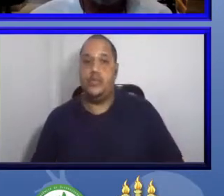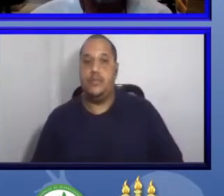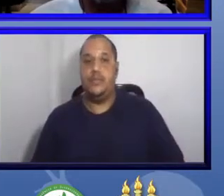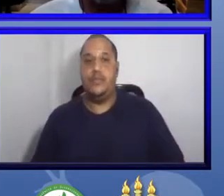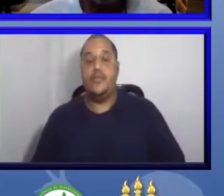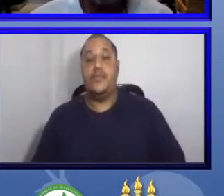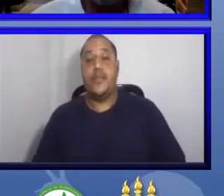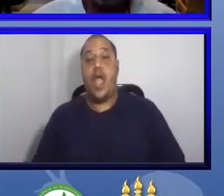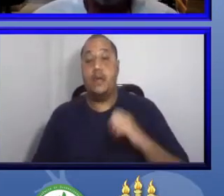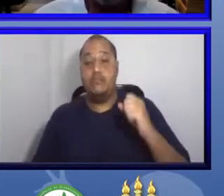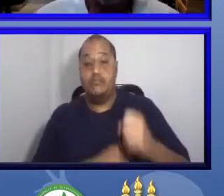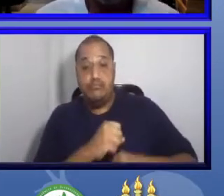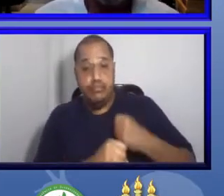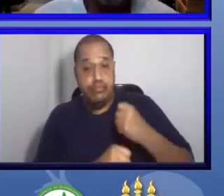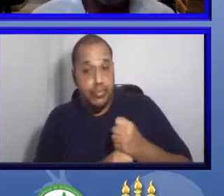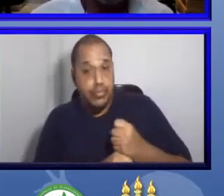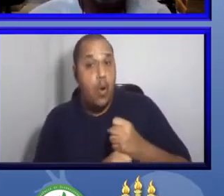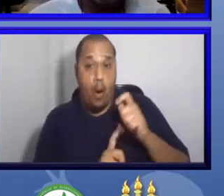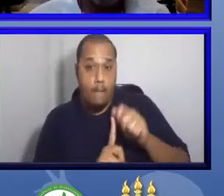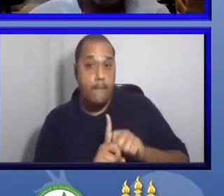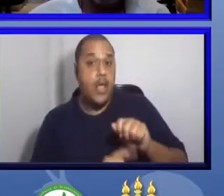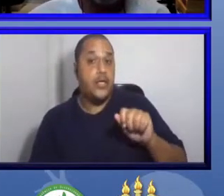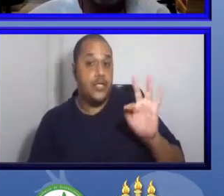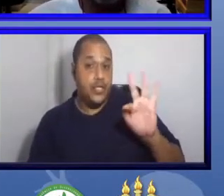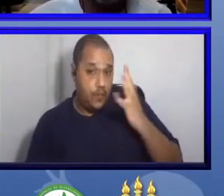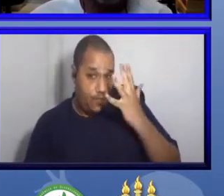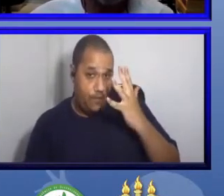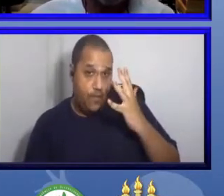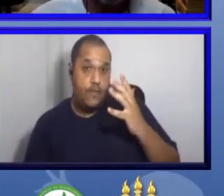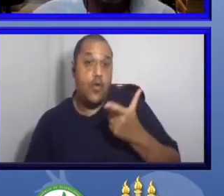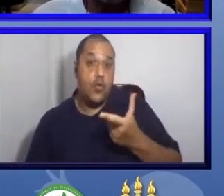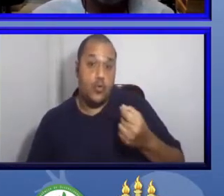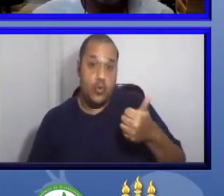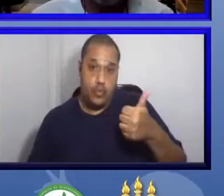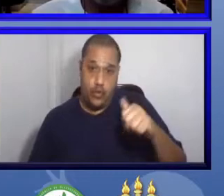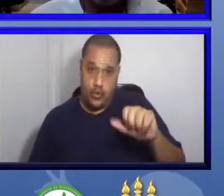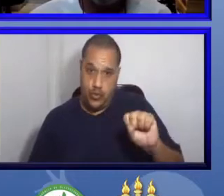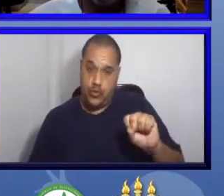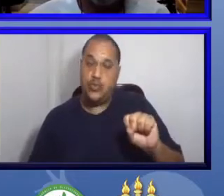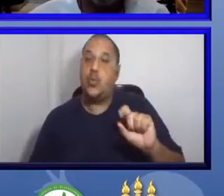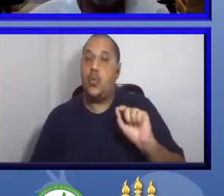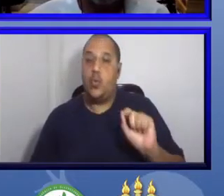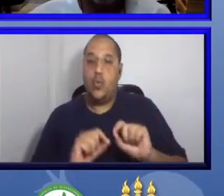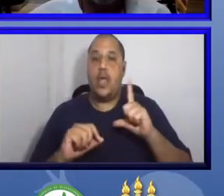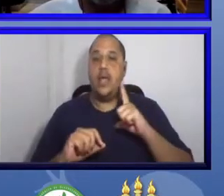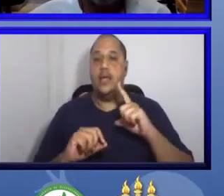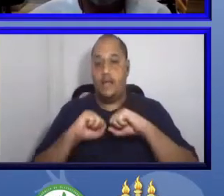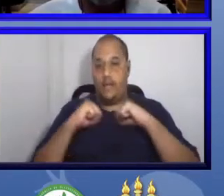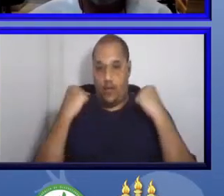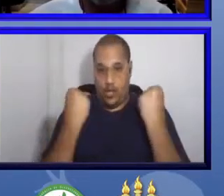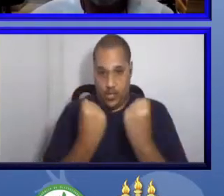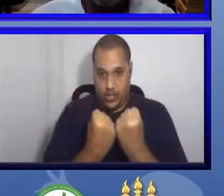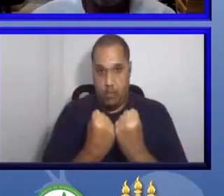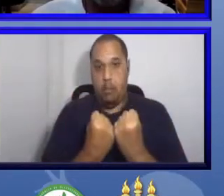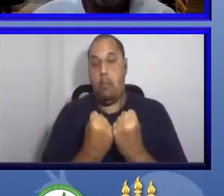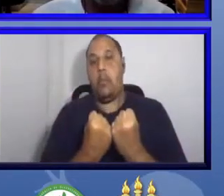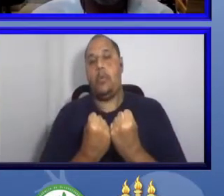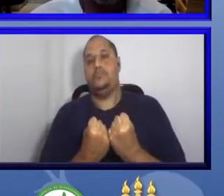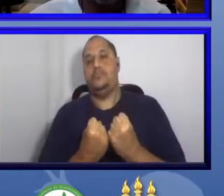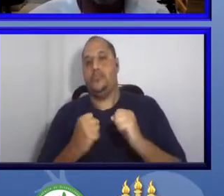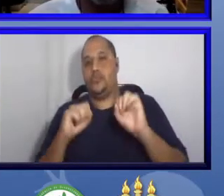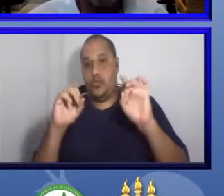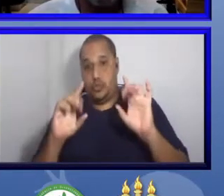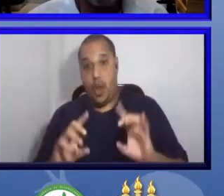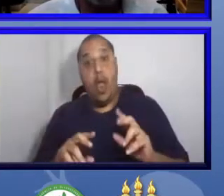ou seja, em fevereiro de 2018, houve uma reunião, um simpósio, por ocasião do Congresso